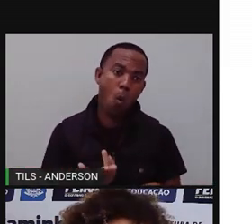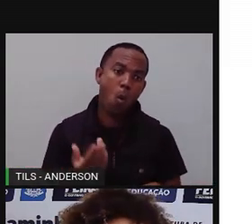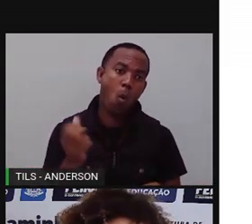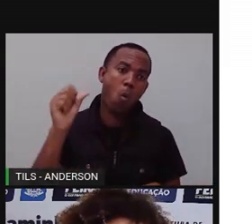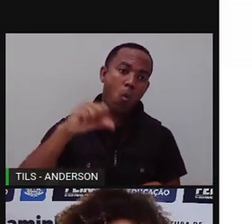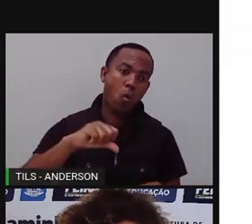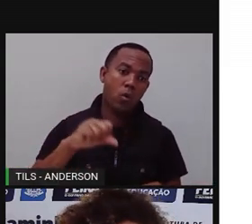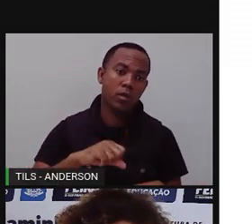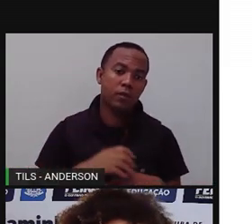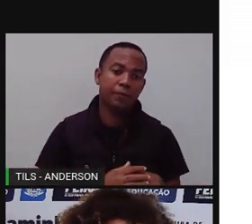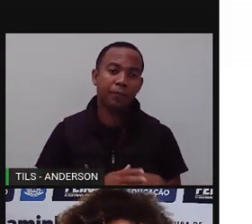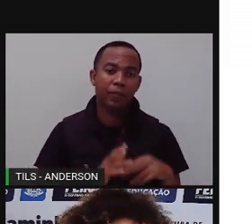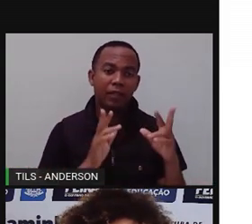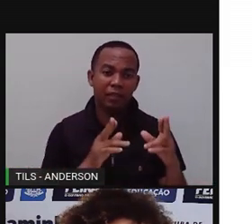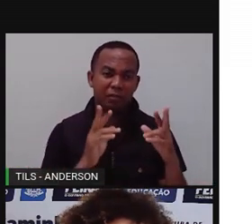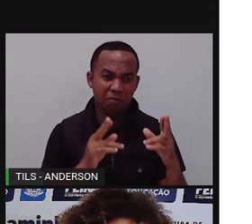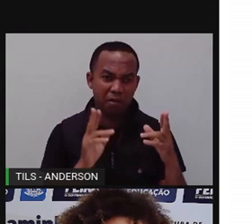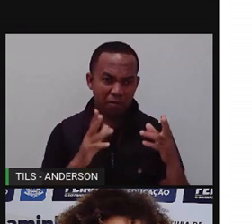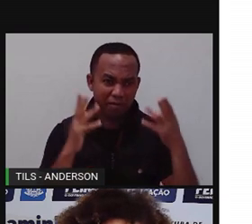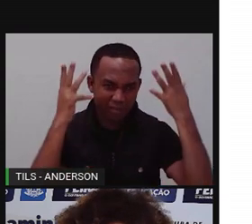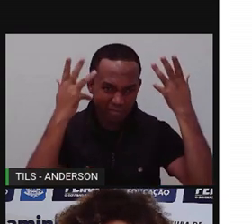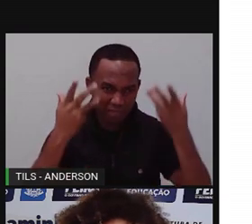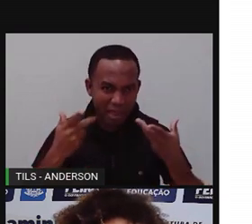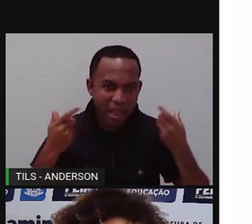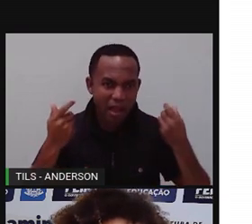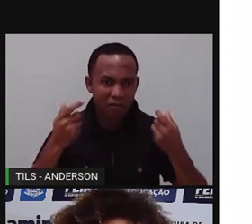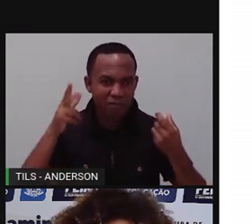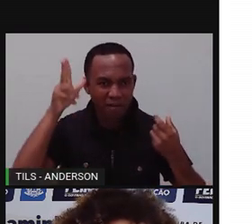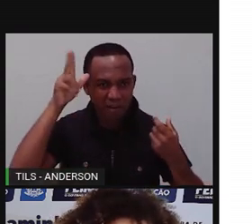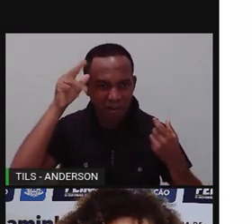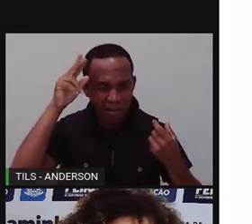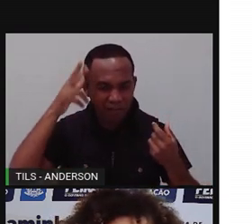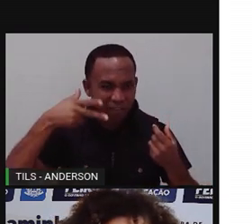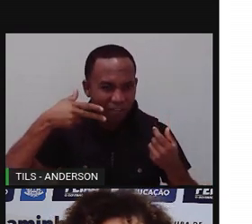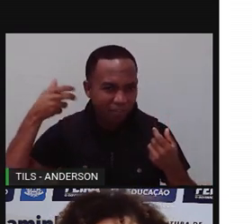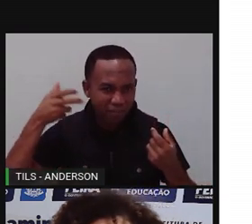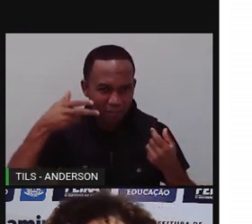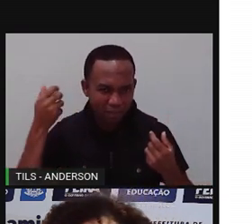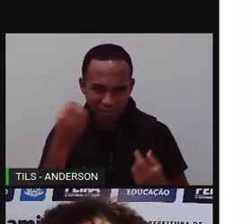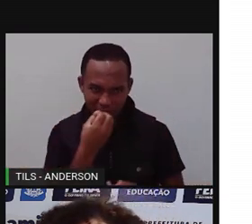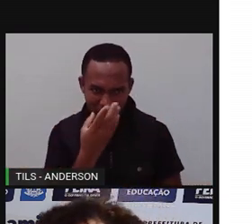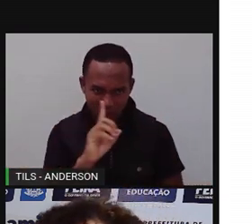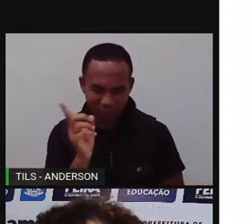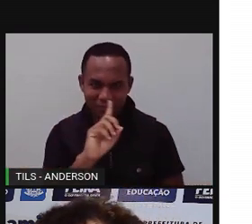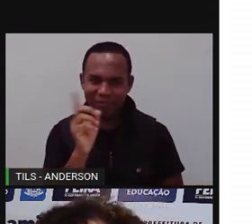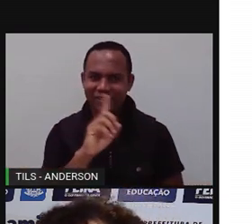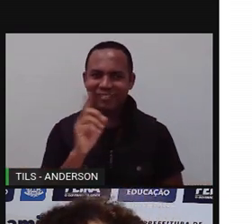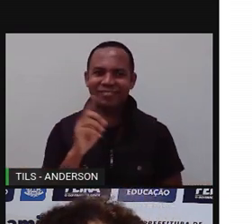leoa com a zebra, não foi uma boa relação, porque alguém se machucou. E